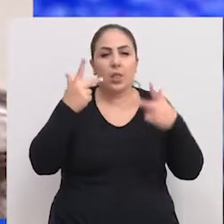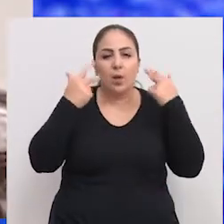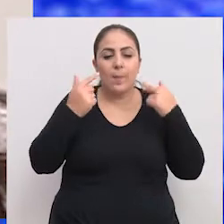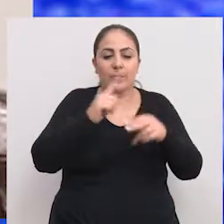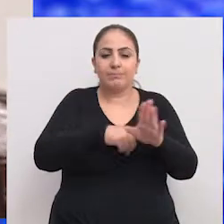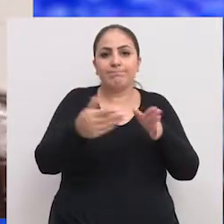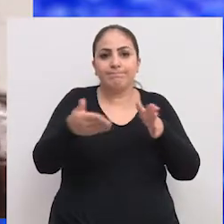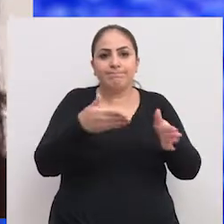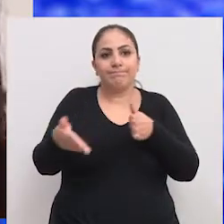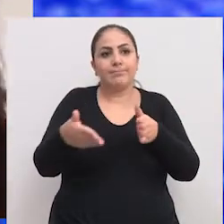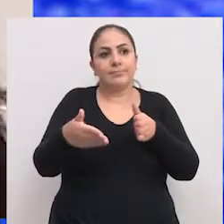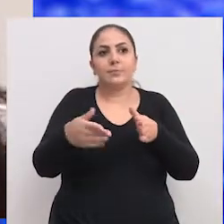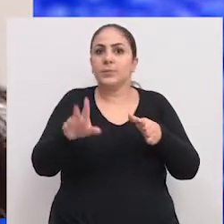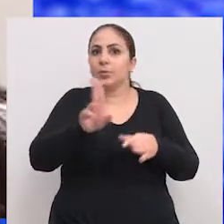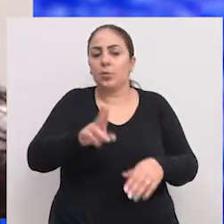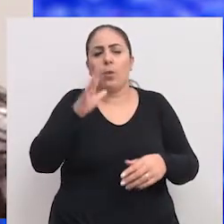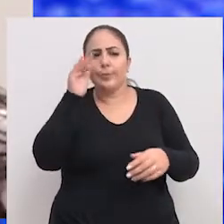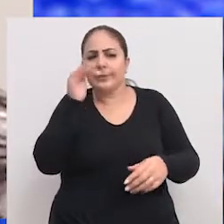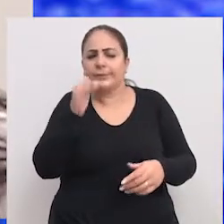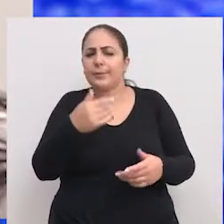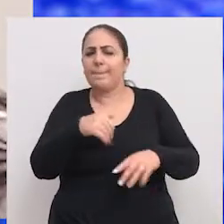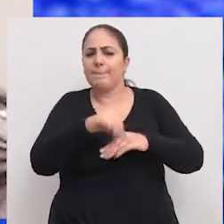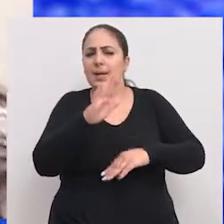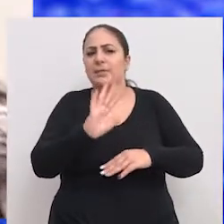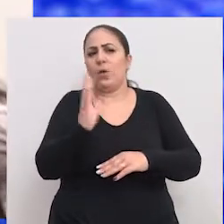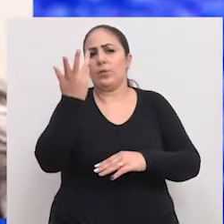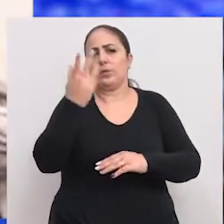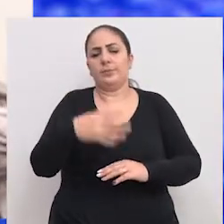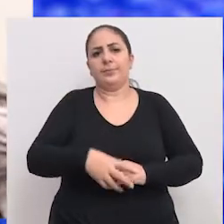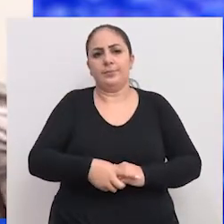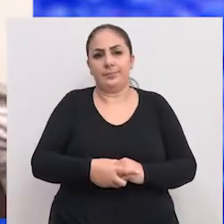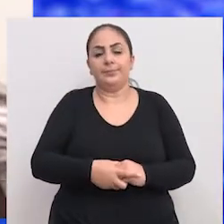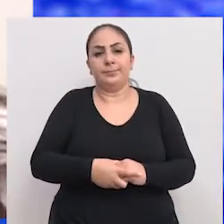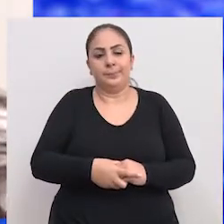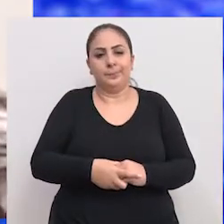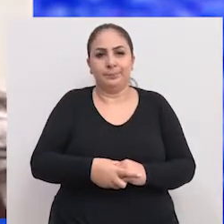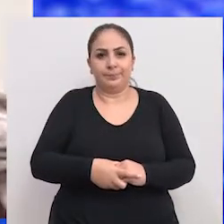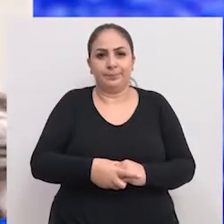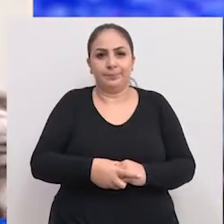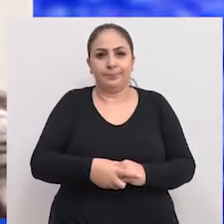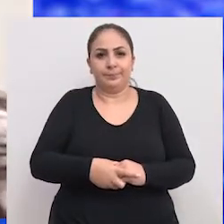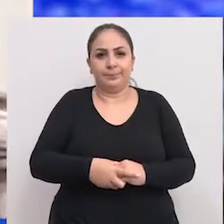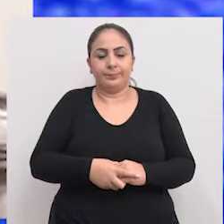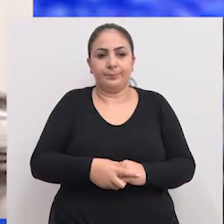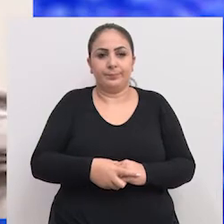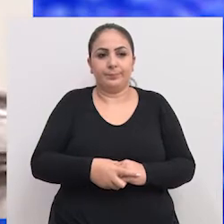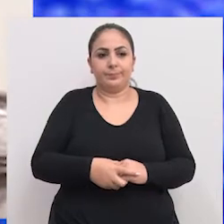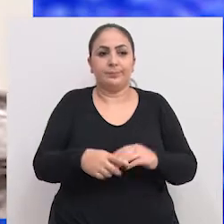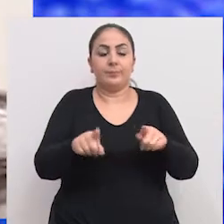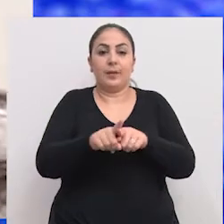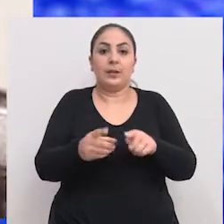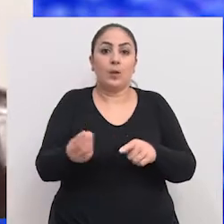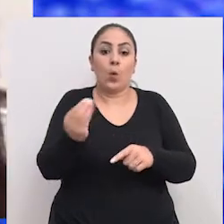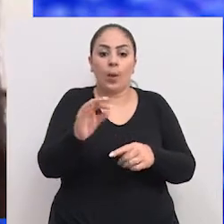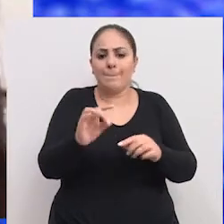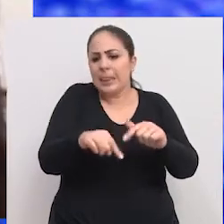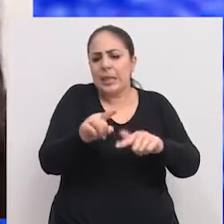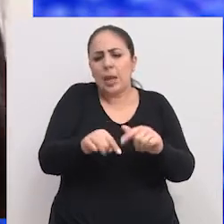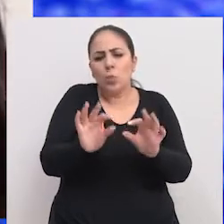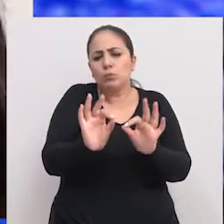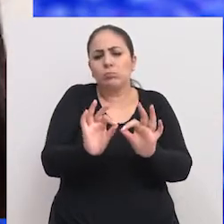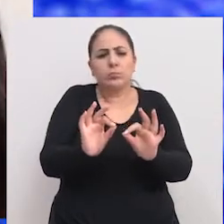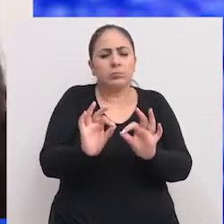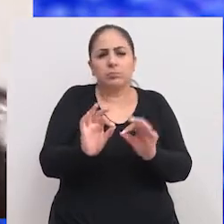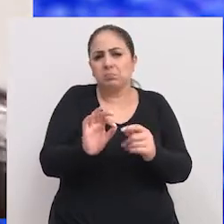comum nessa faixa etária e nesse período temos observado com mais frequência. E eles colocam os